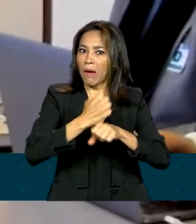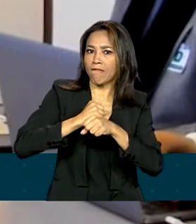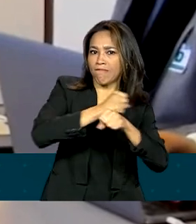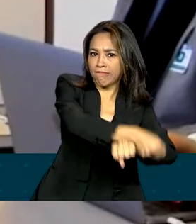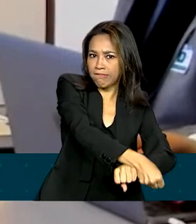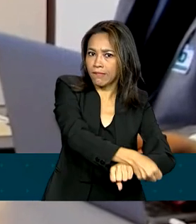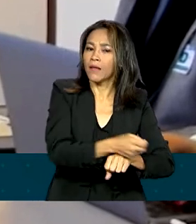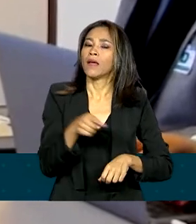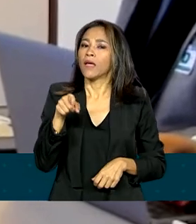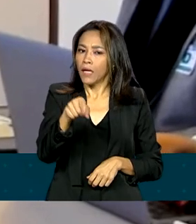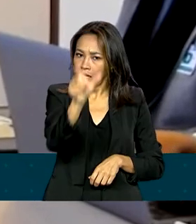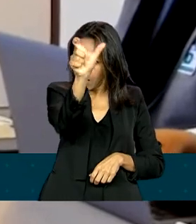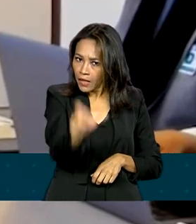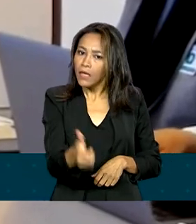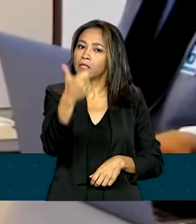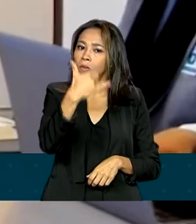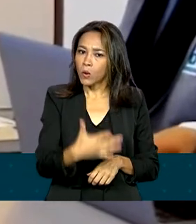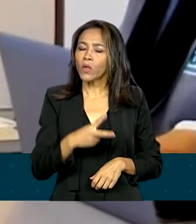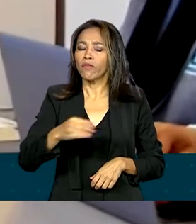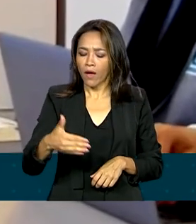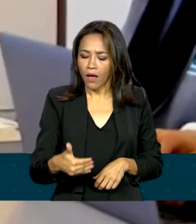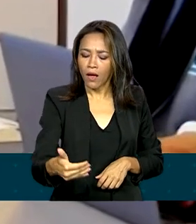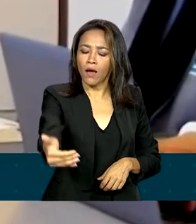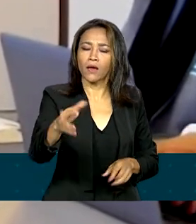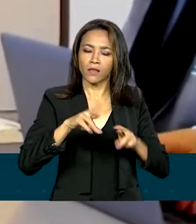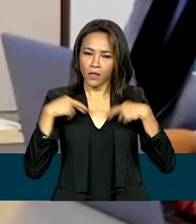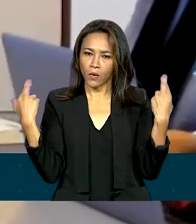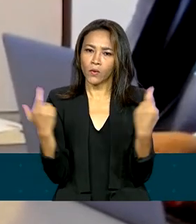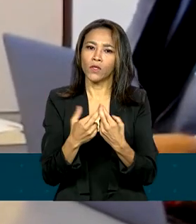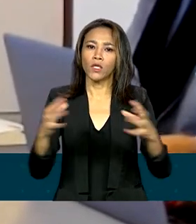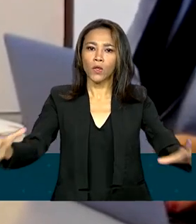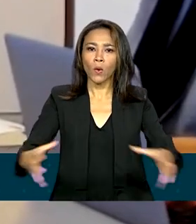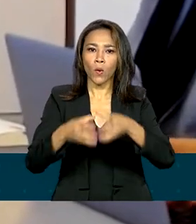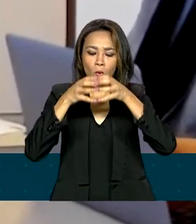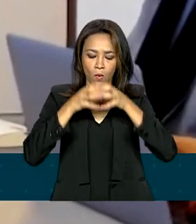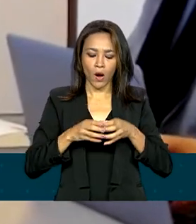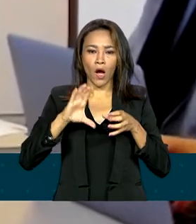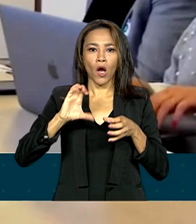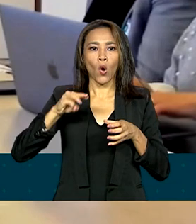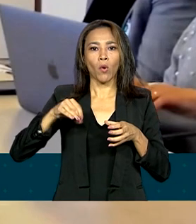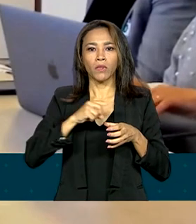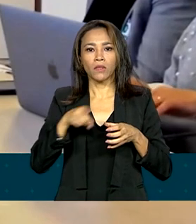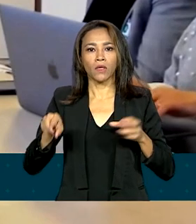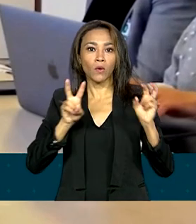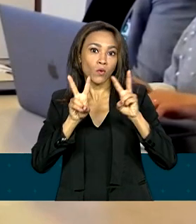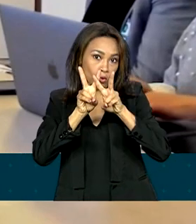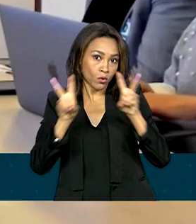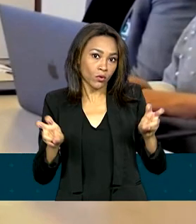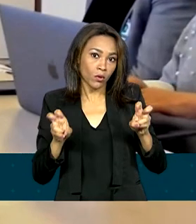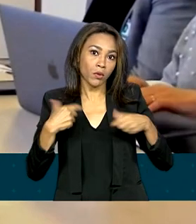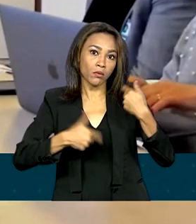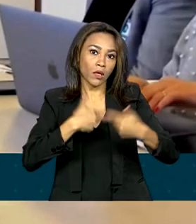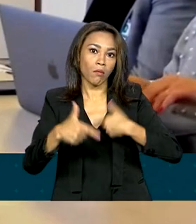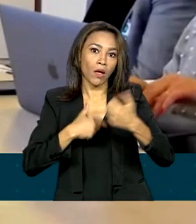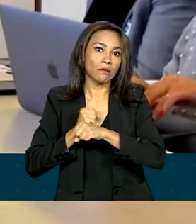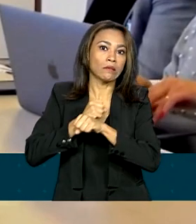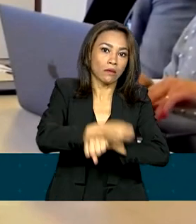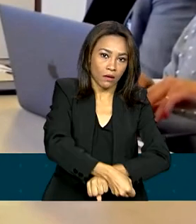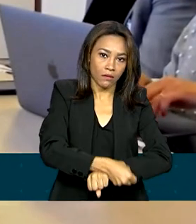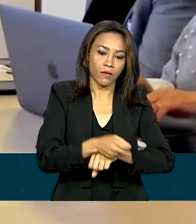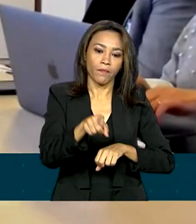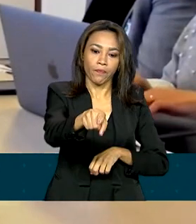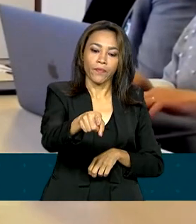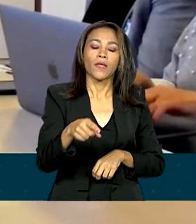destacou que vai se reunir com a Comissão Nacional de Erradicação do Trabalho Escravo. Vamos conversar a respeito da possibilidade de uma